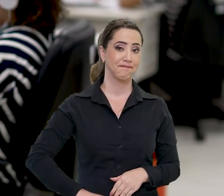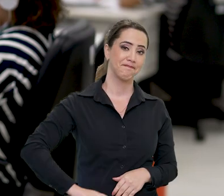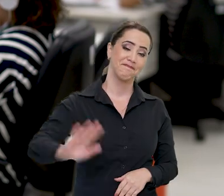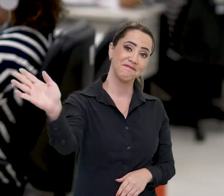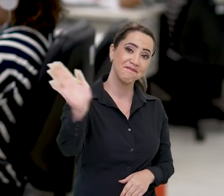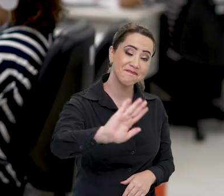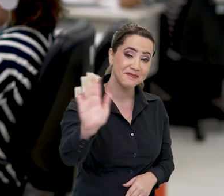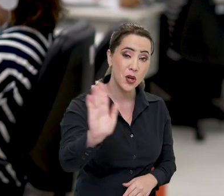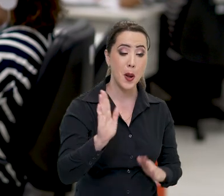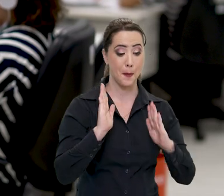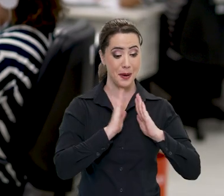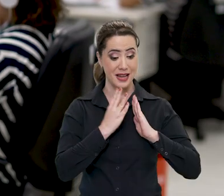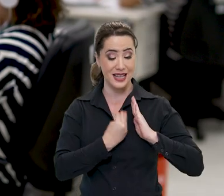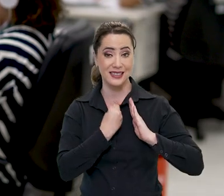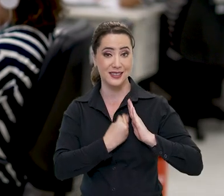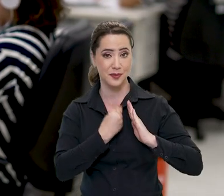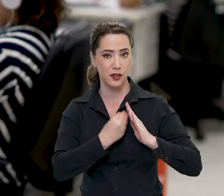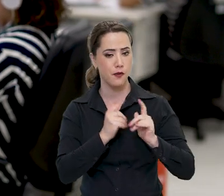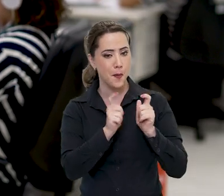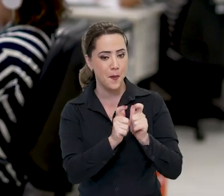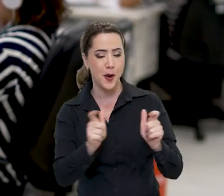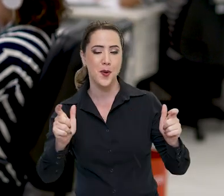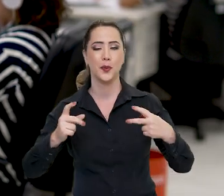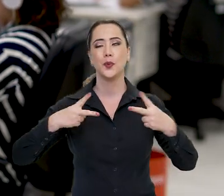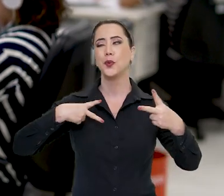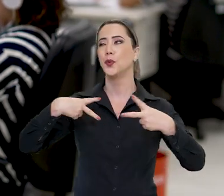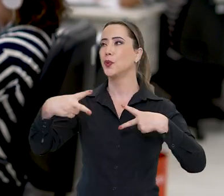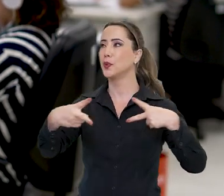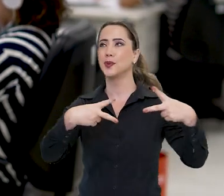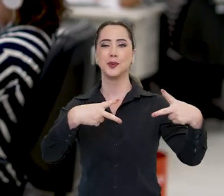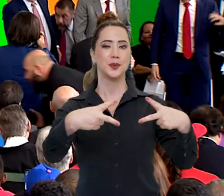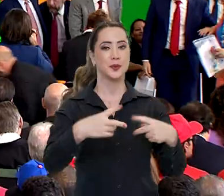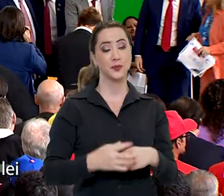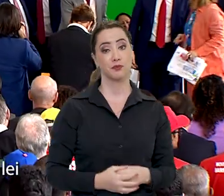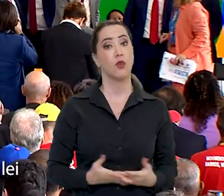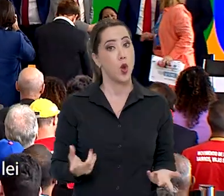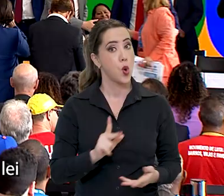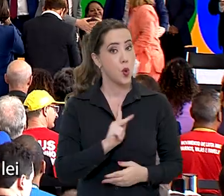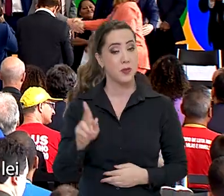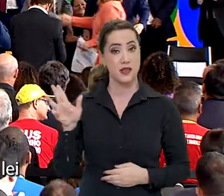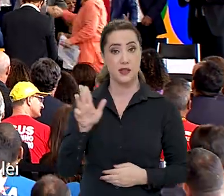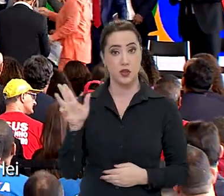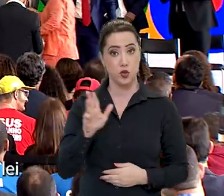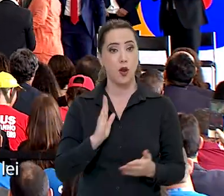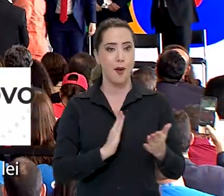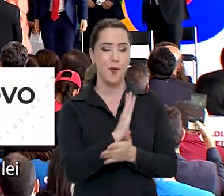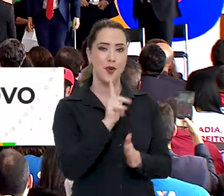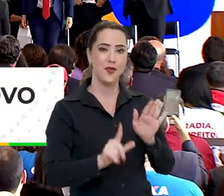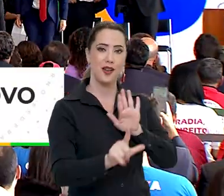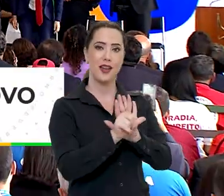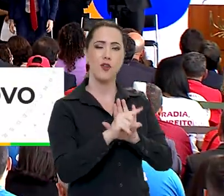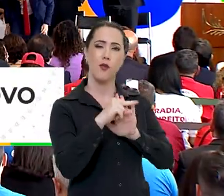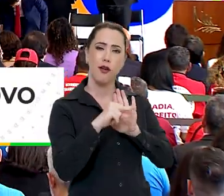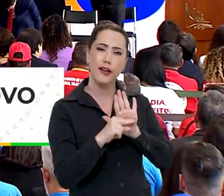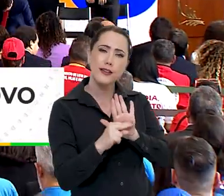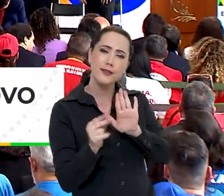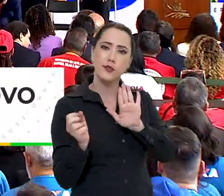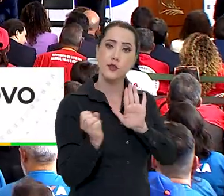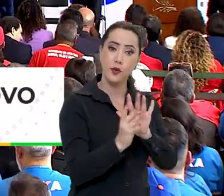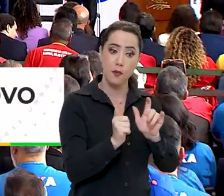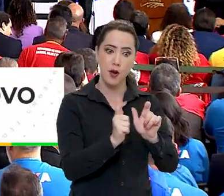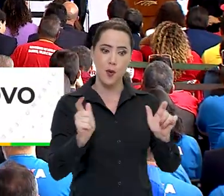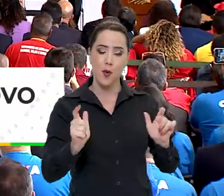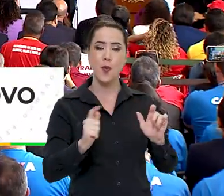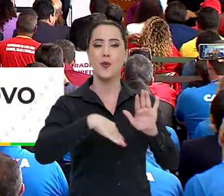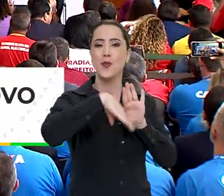Olá, minha casa, minha vida mais amplo e arejado. O presidente Lula sancionou hoje a lei com novas regras